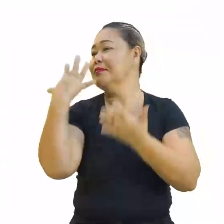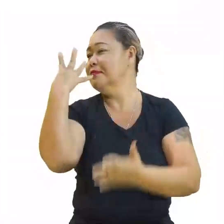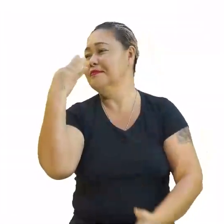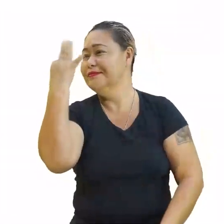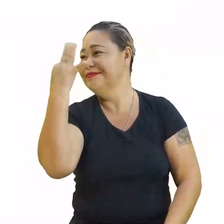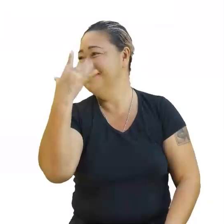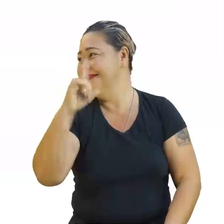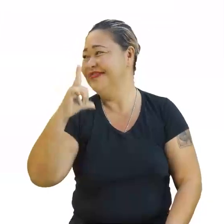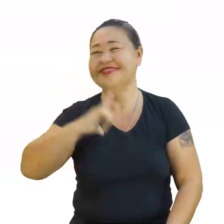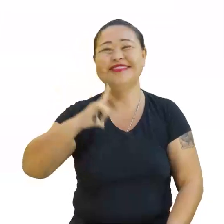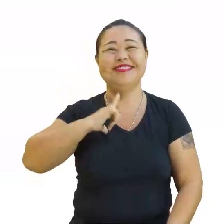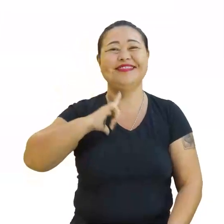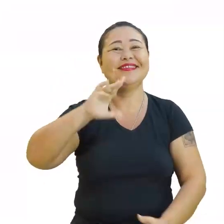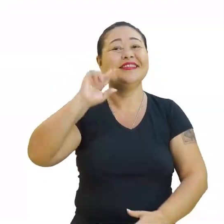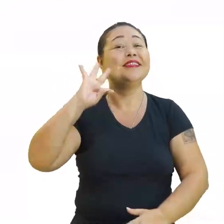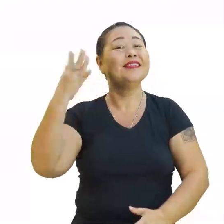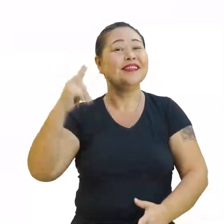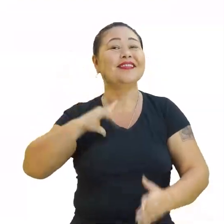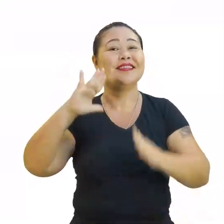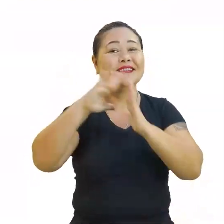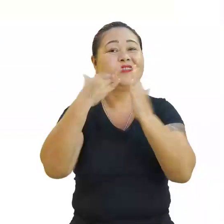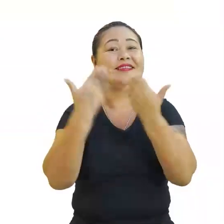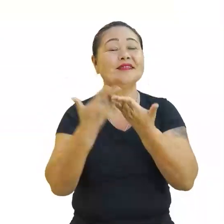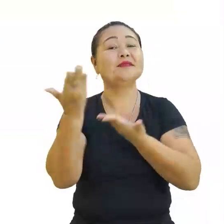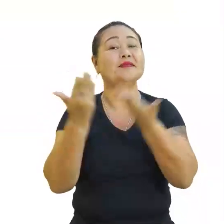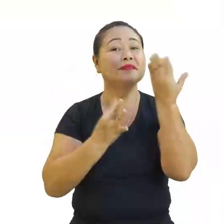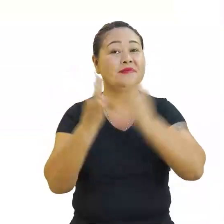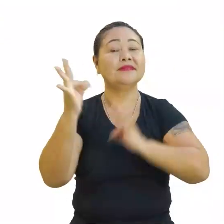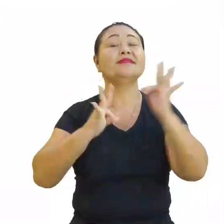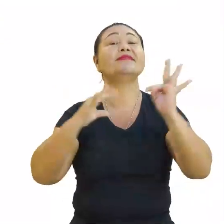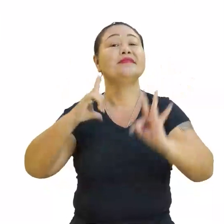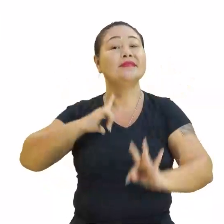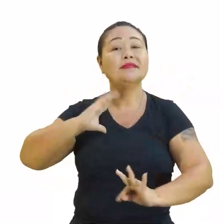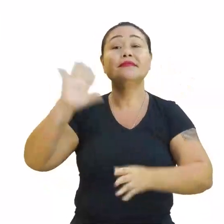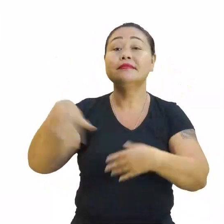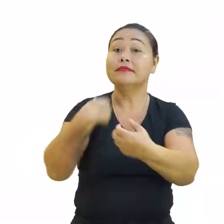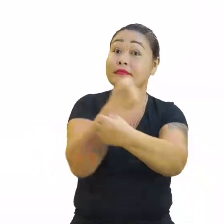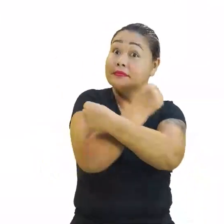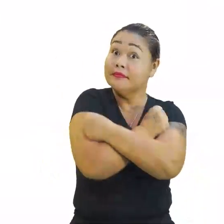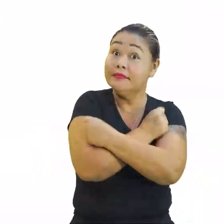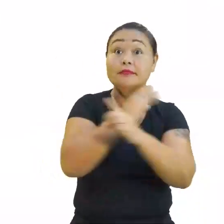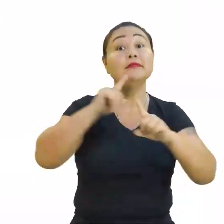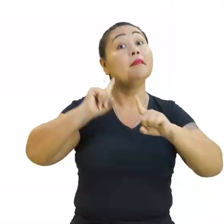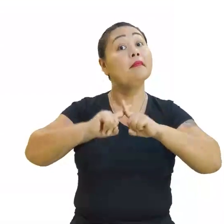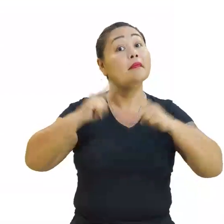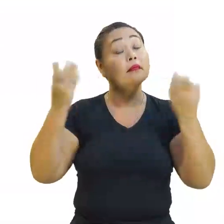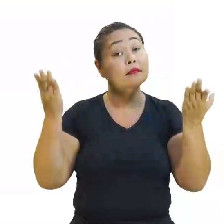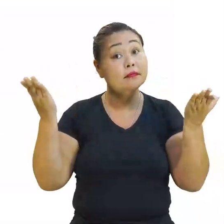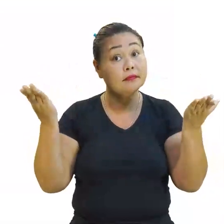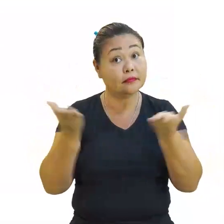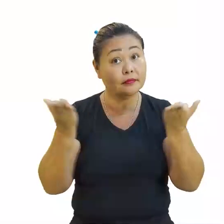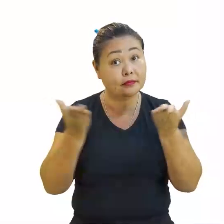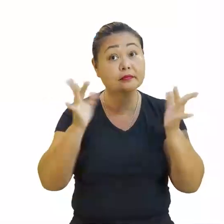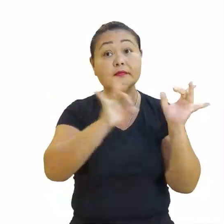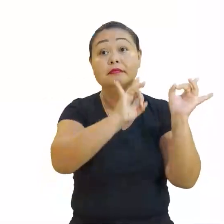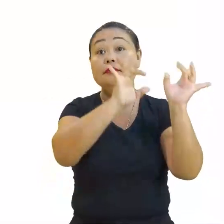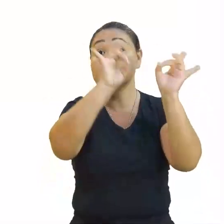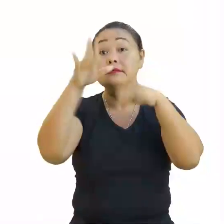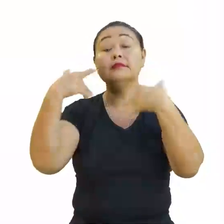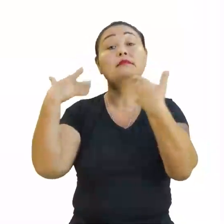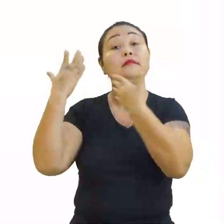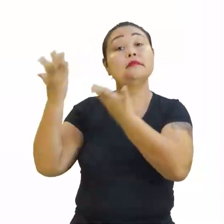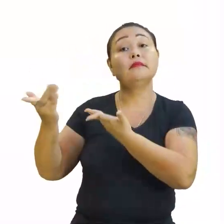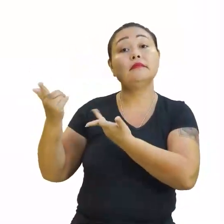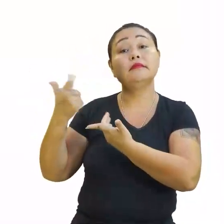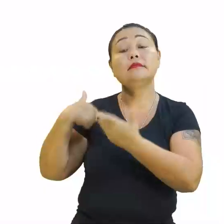Todas as escolas nossas aí da mediação recebem o nosso abraço. Mas a de hoje especialmente é a... Vamos ver? Vamos lá.